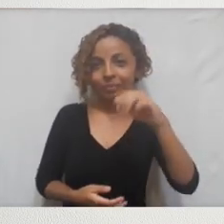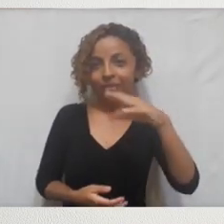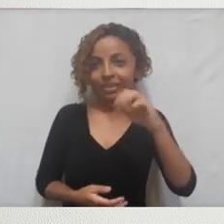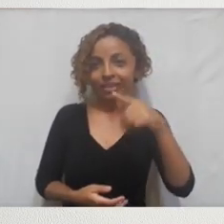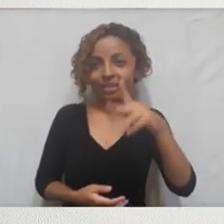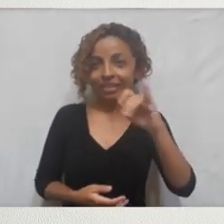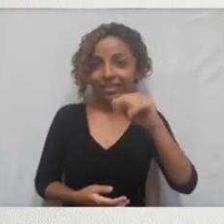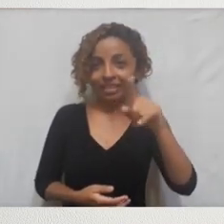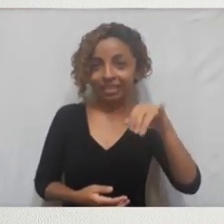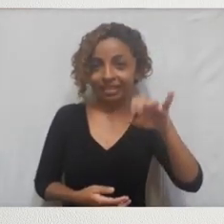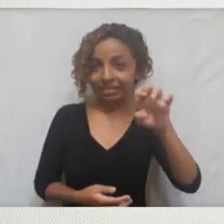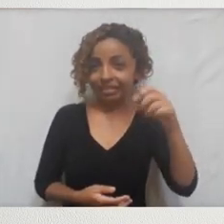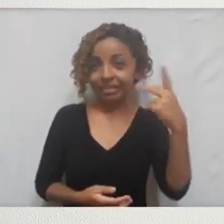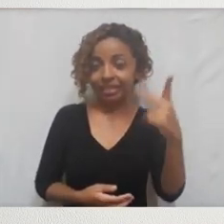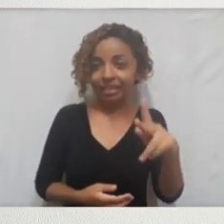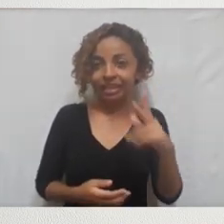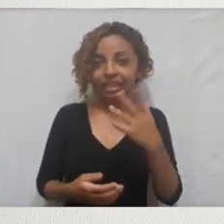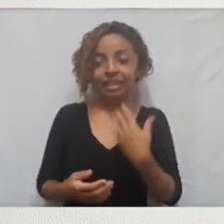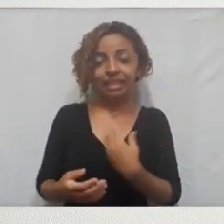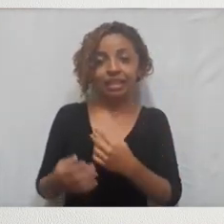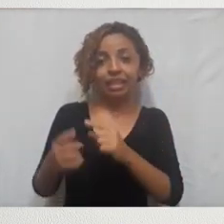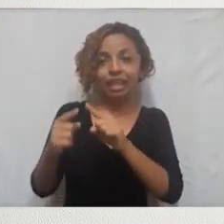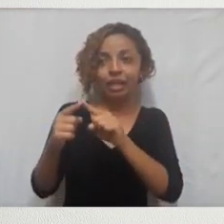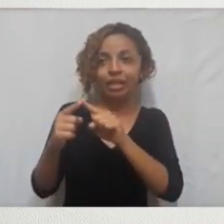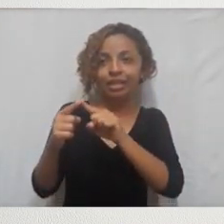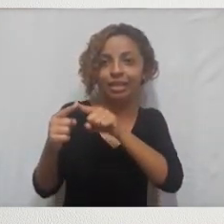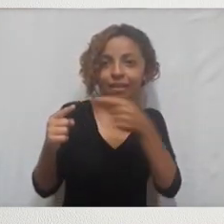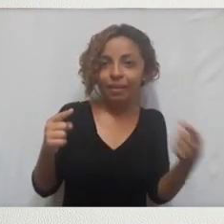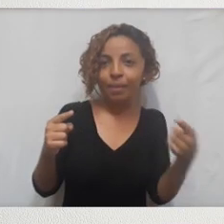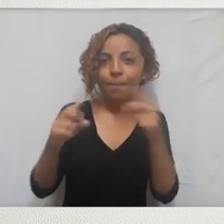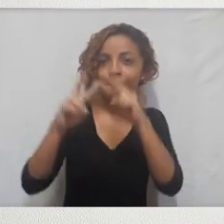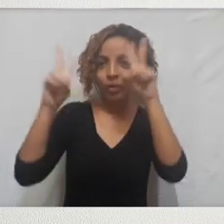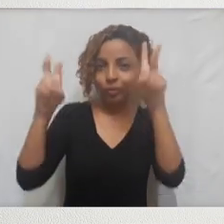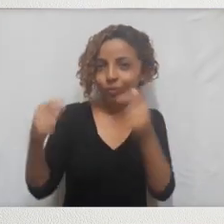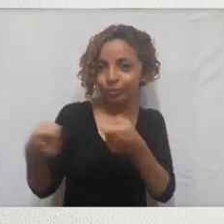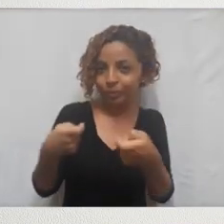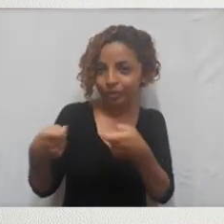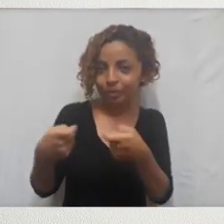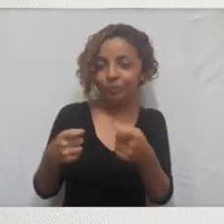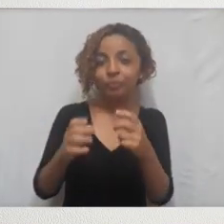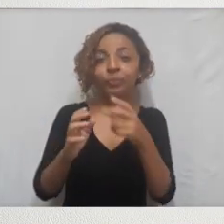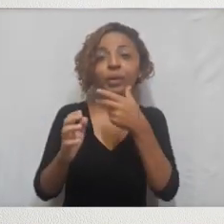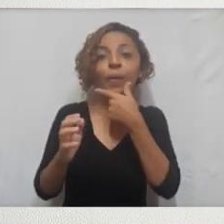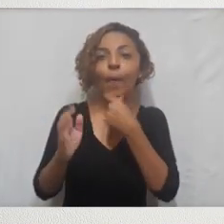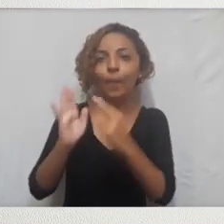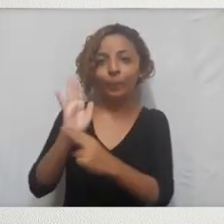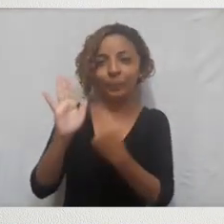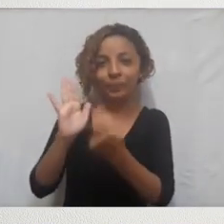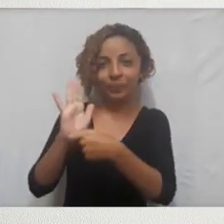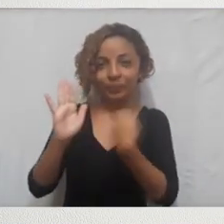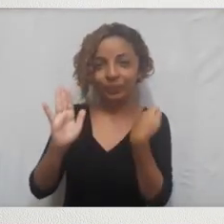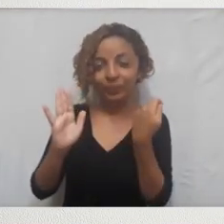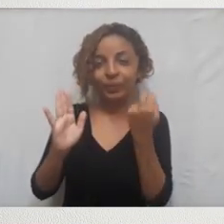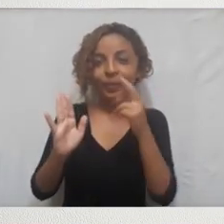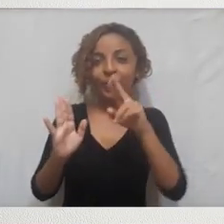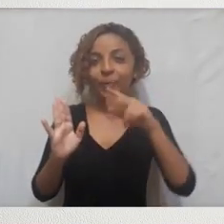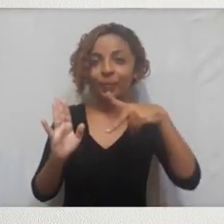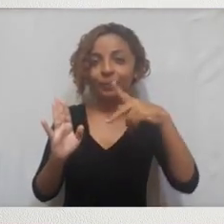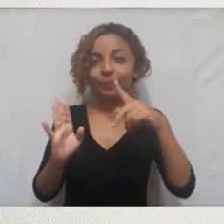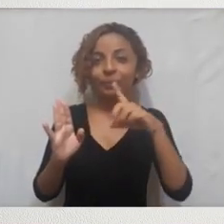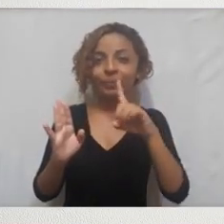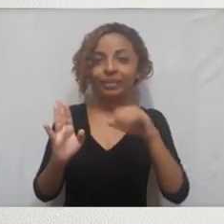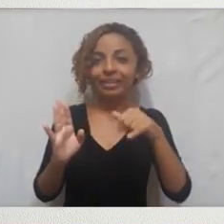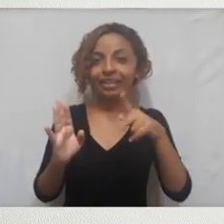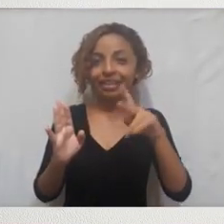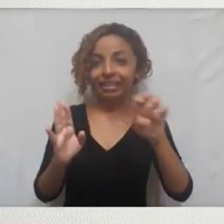uma geração que estava nascendo no pós-guerra. Então, o Updike se utiliza desse personagem para